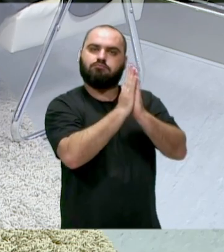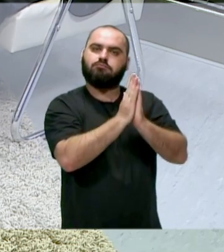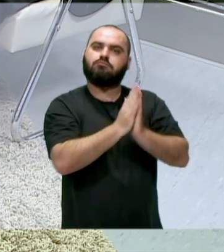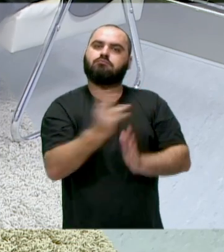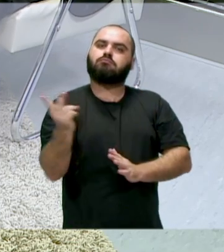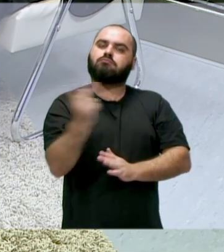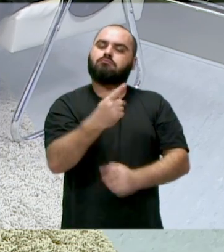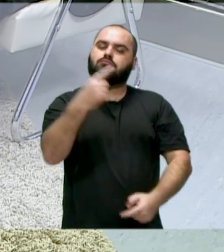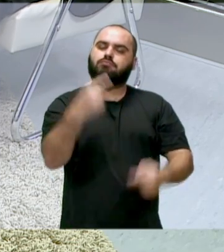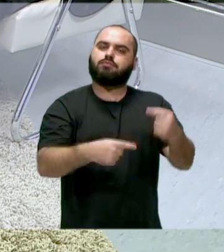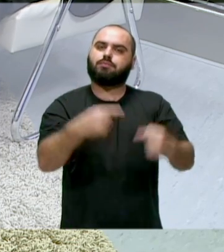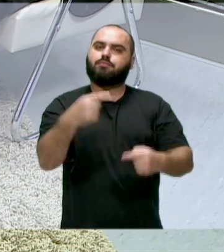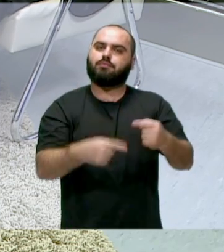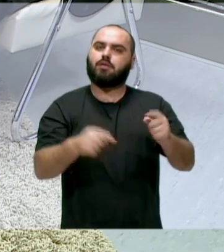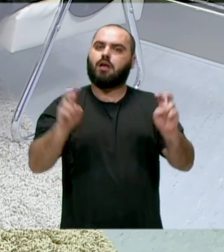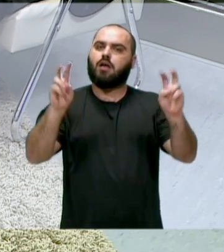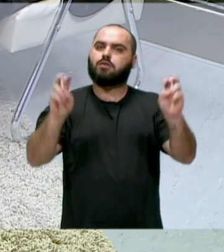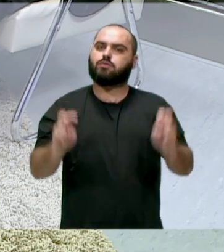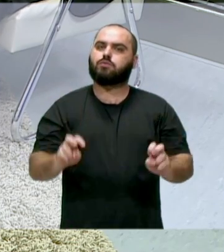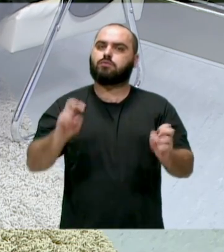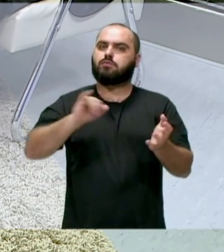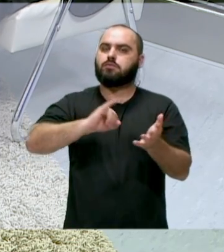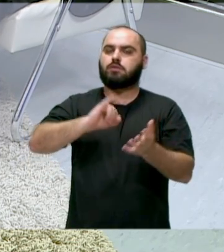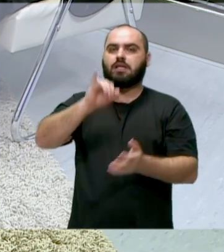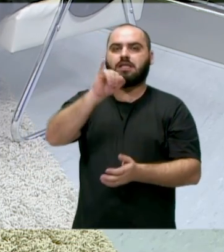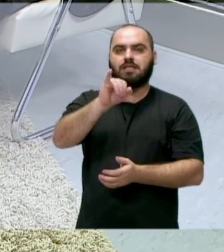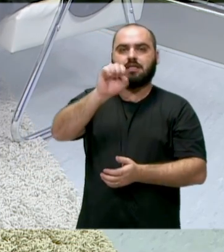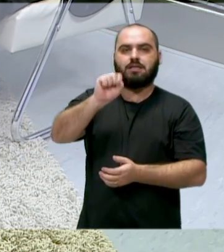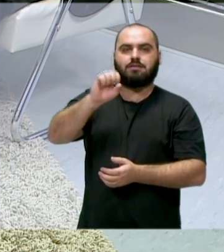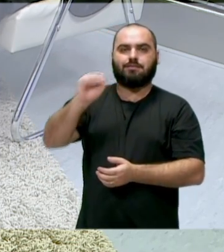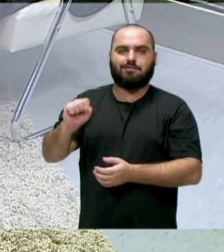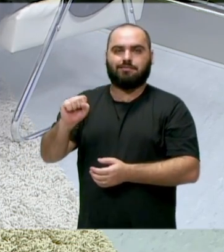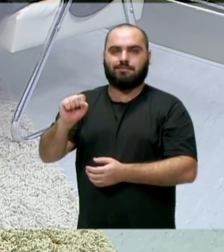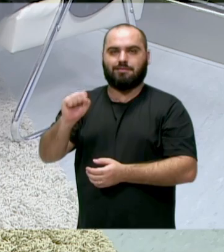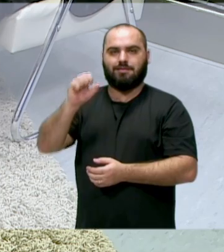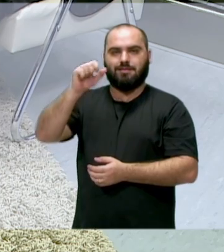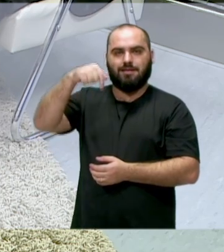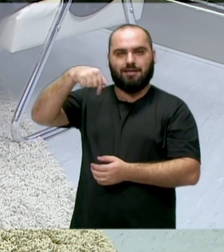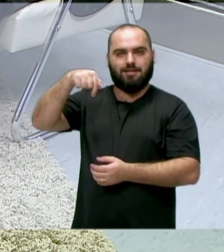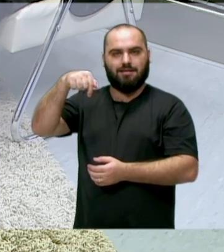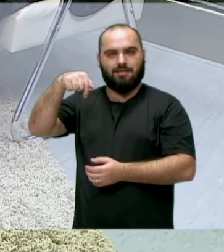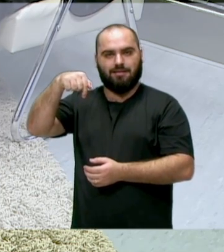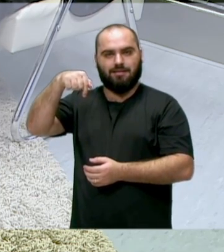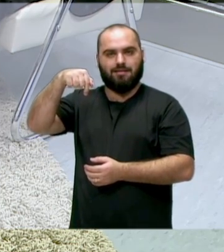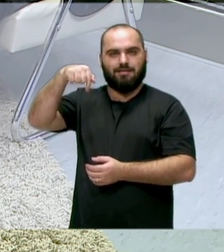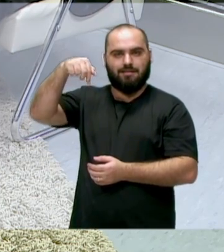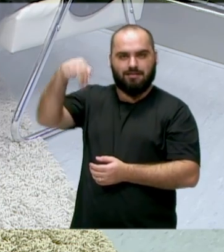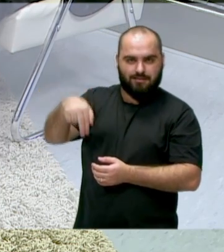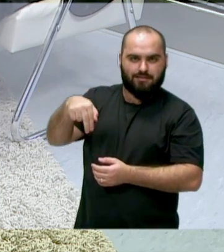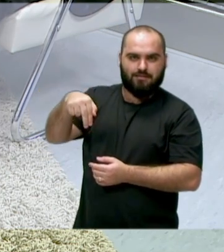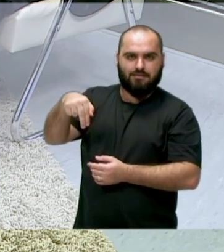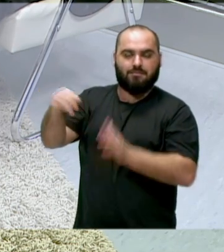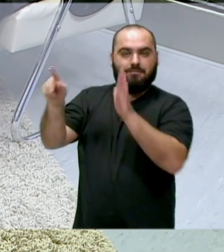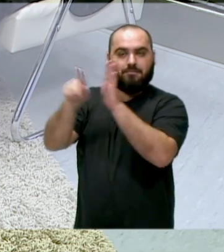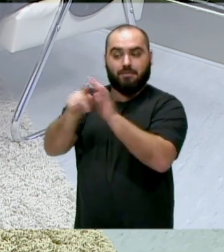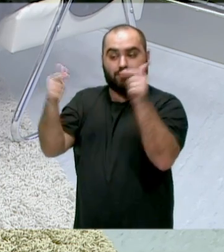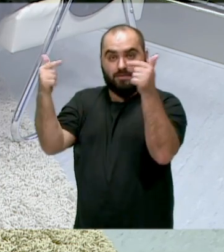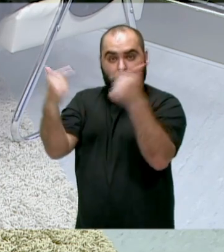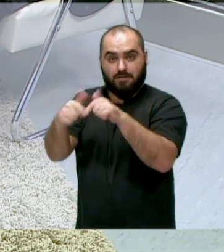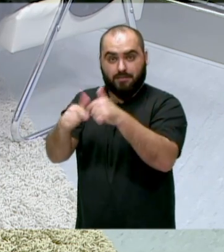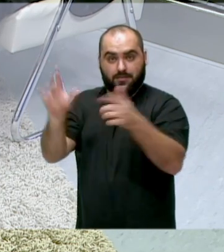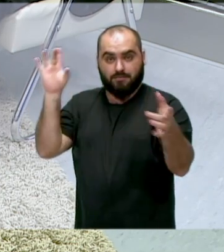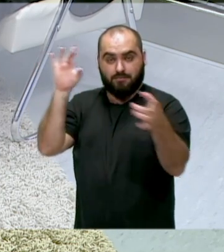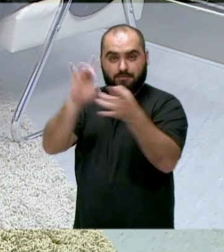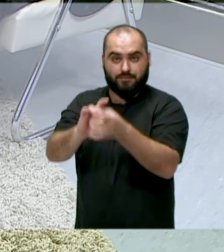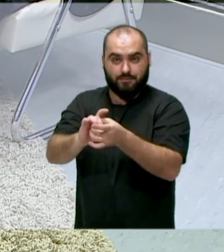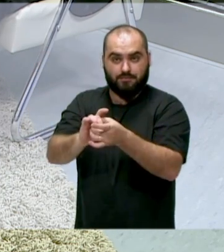debater sobre as alíquotas do ISSQN com ênfase nas dos serviços ligados às